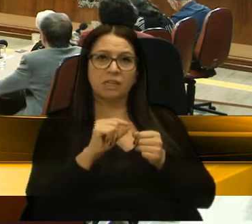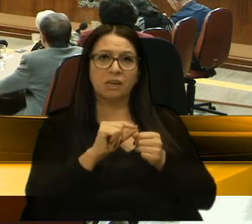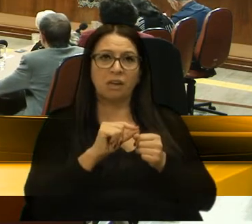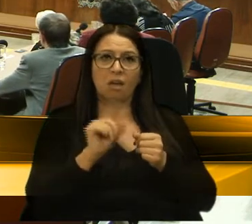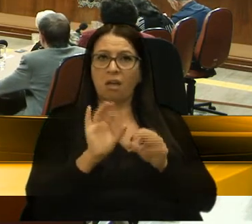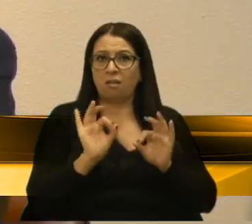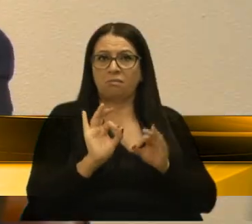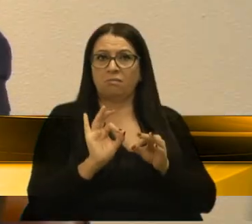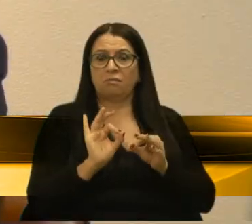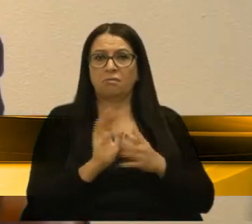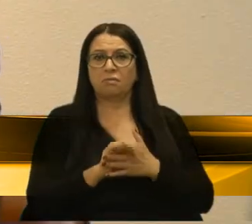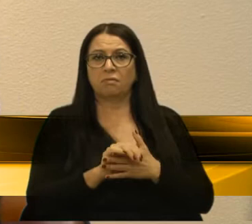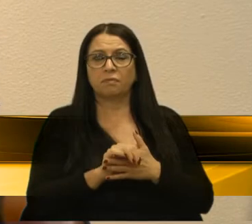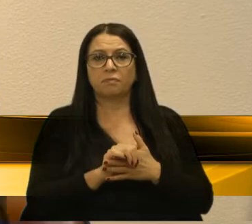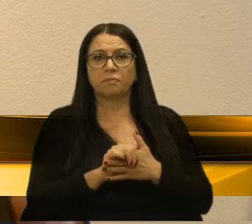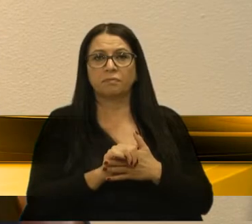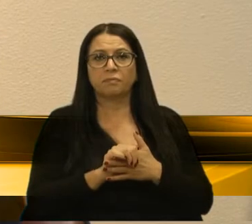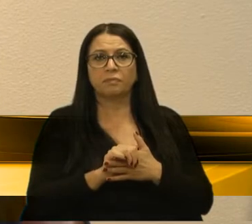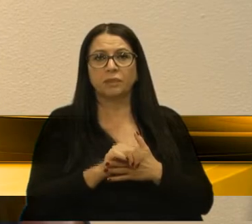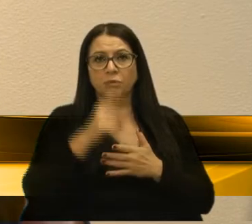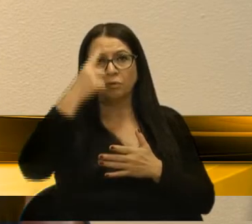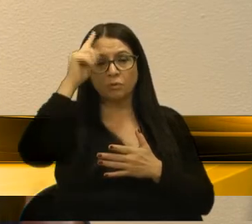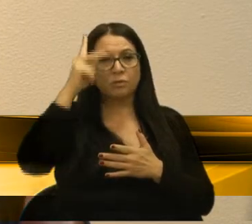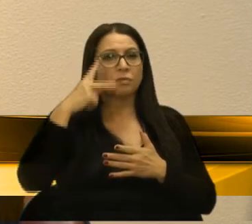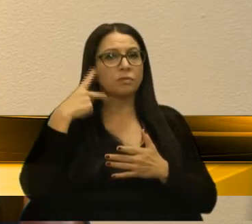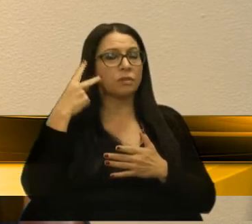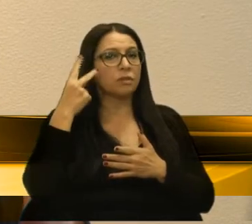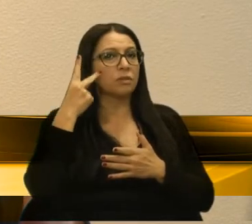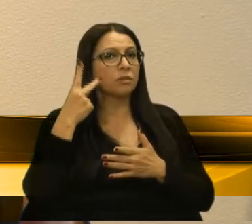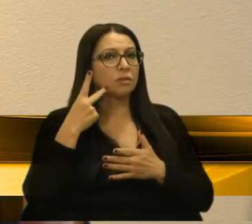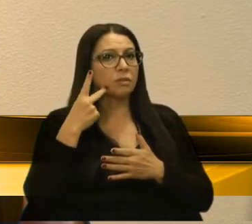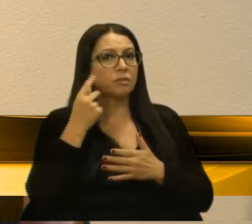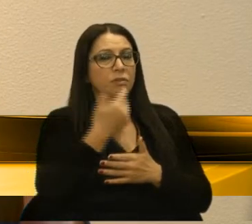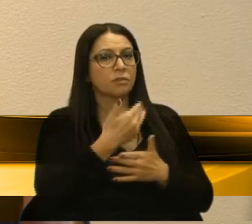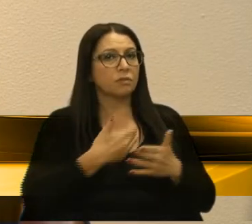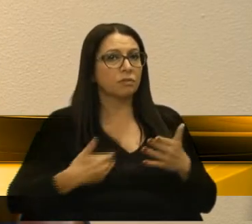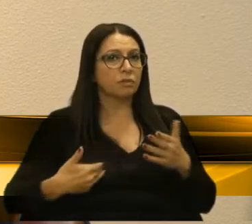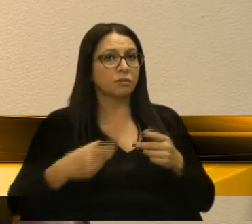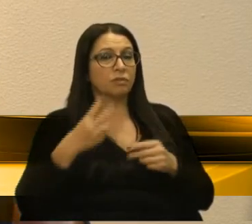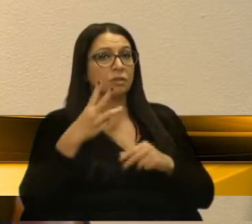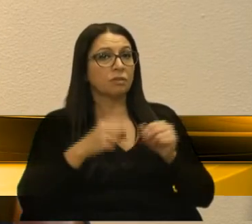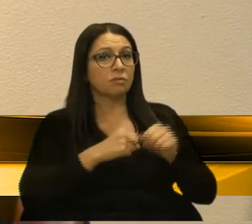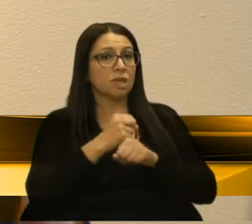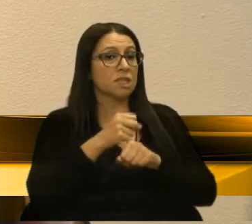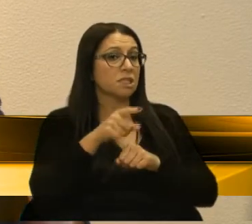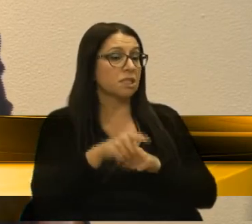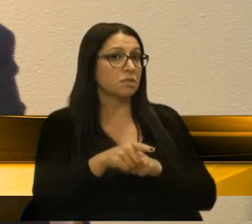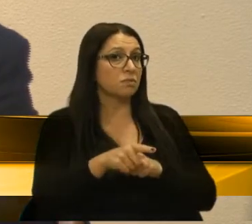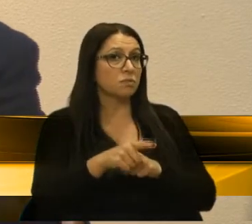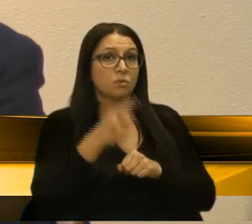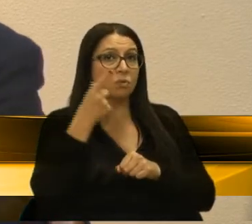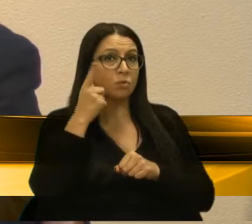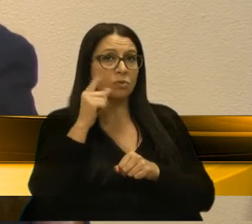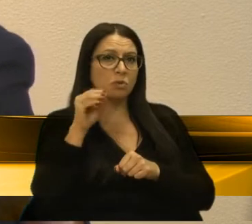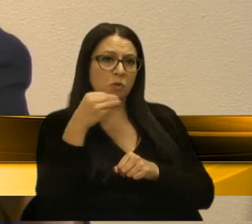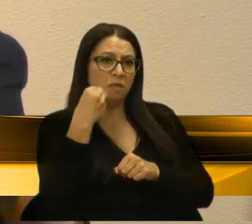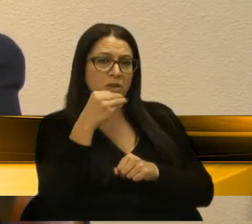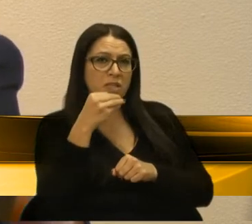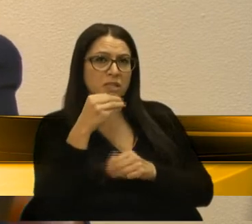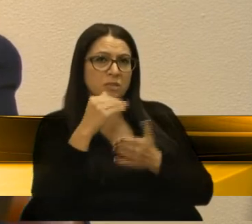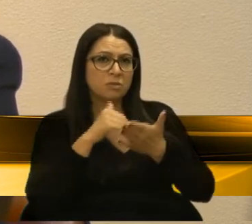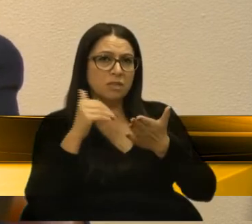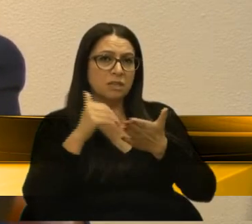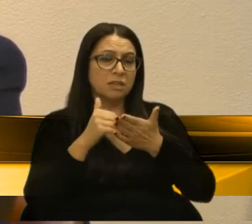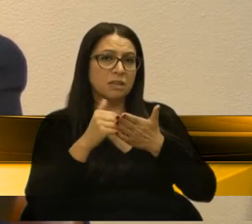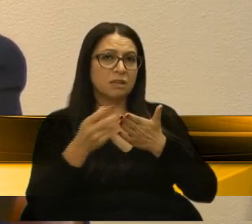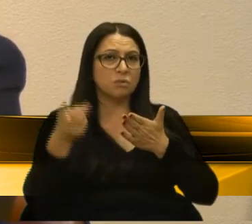algum. É de autoria do vereador Renato Nunes. O governo do vereador Renato Nunes ficou três anos. Ele não conseguiu convencer o secretário de cultura para